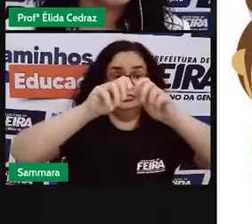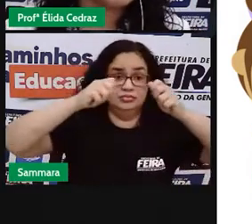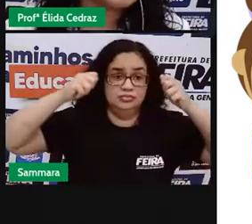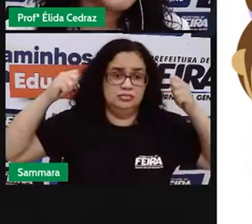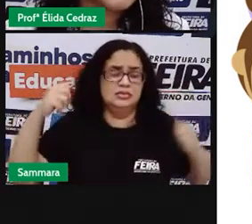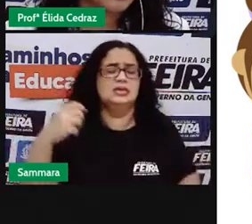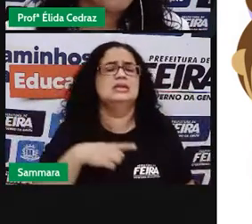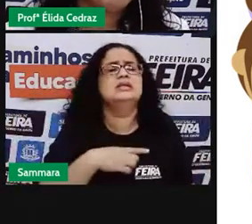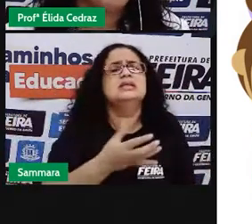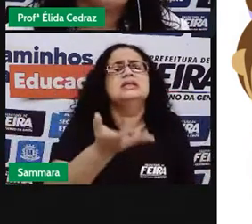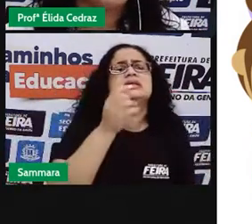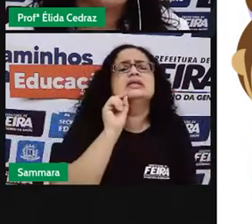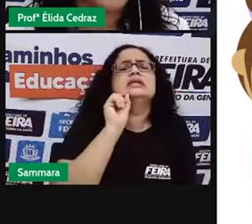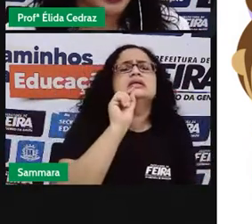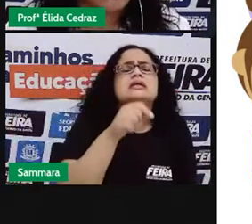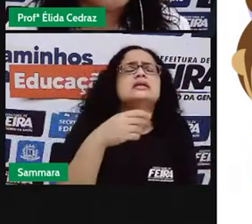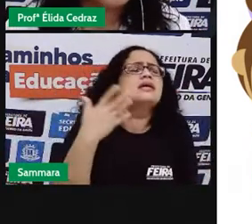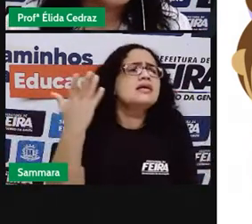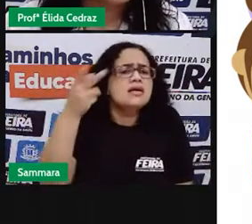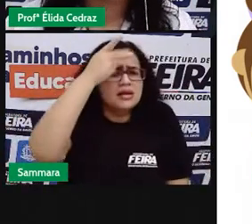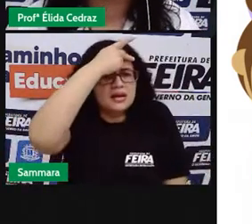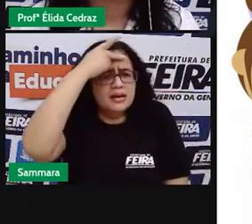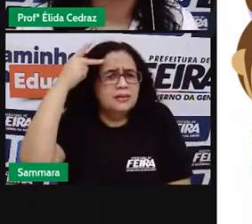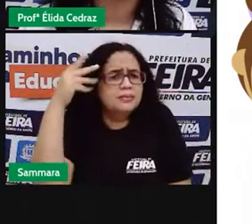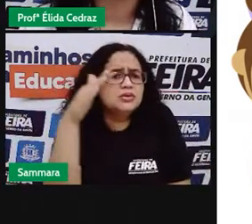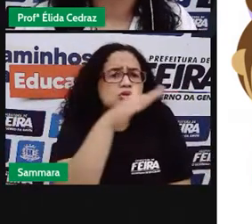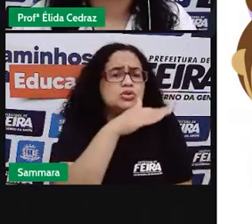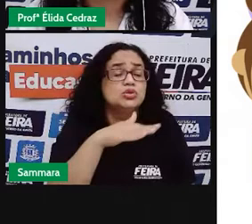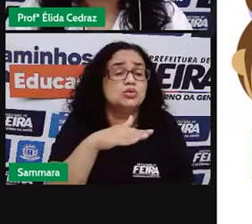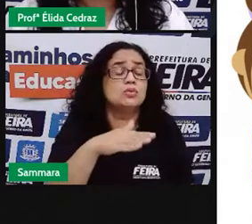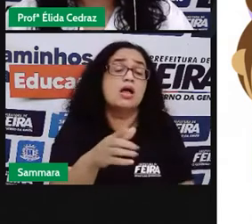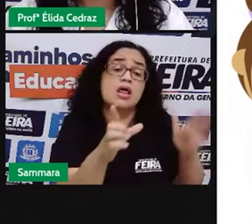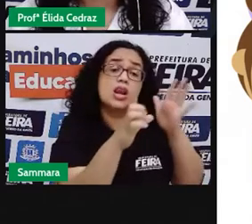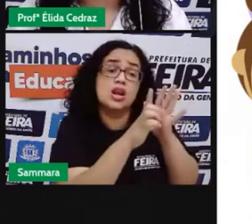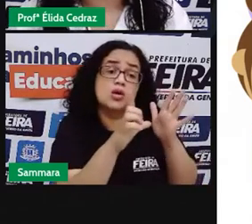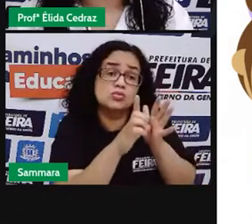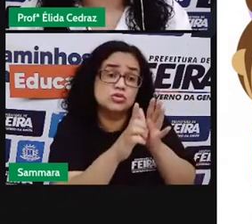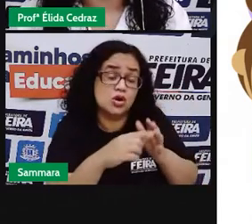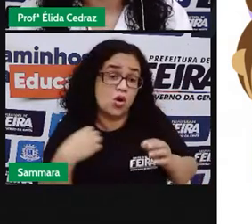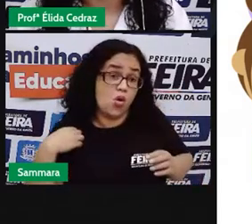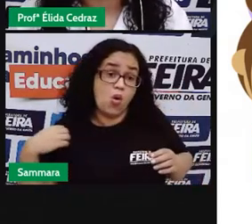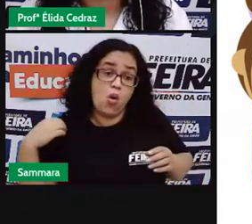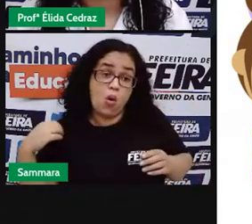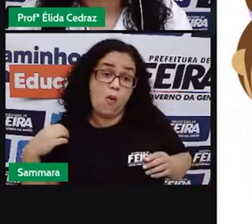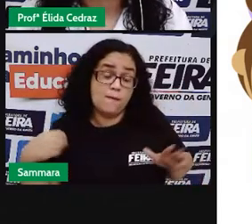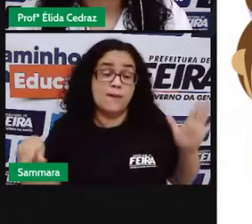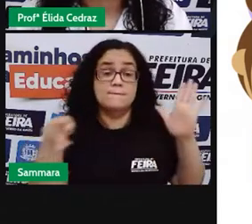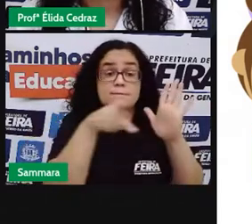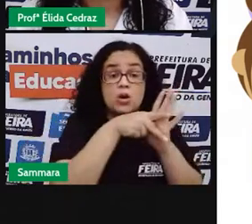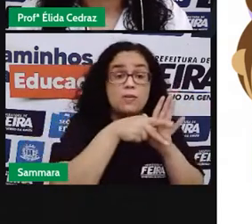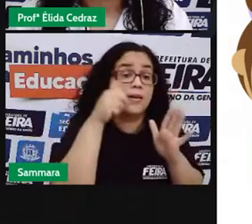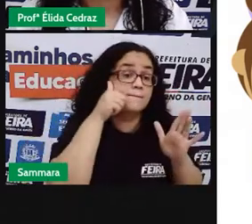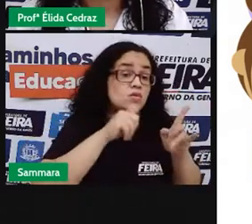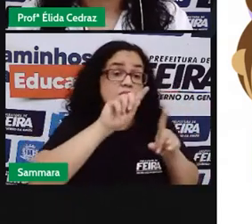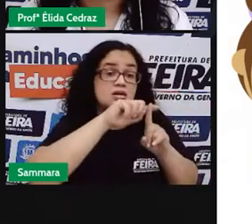Quem será o público-alvo de uma loja de roupas para gestante?